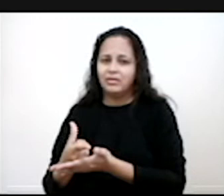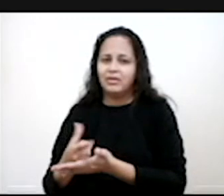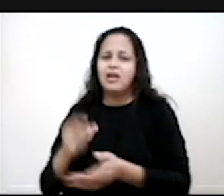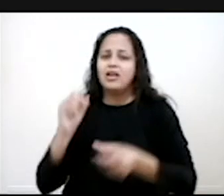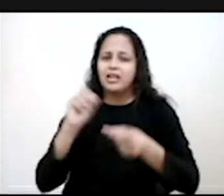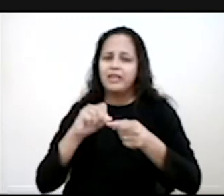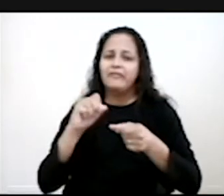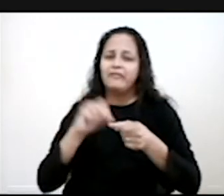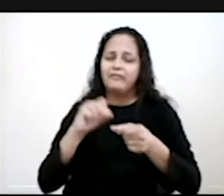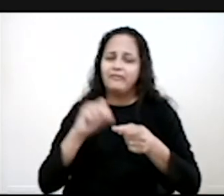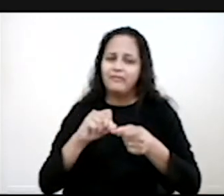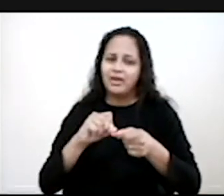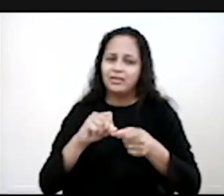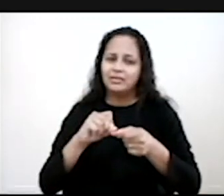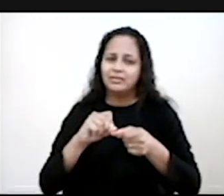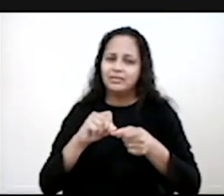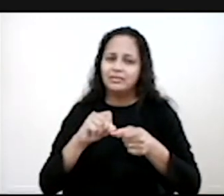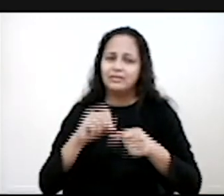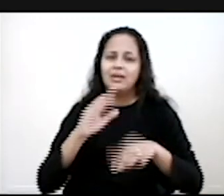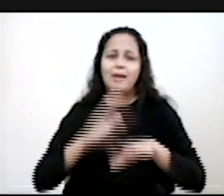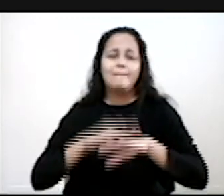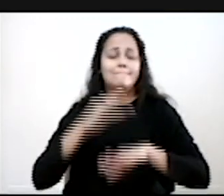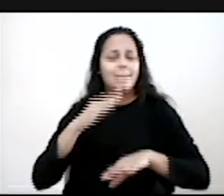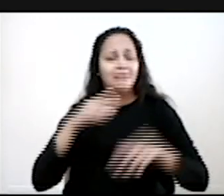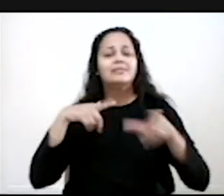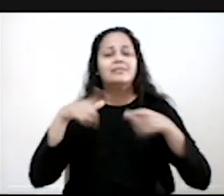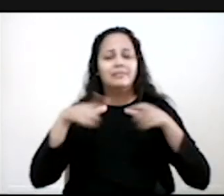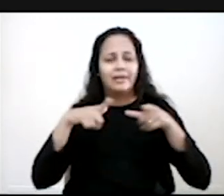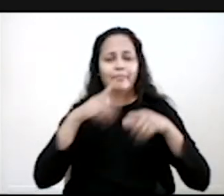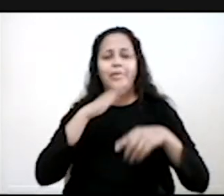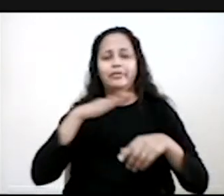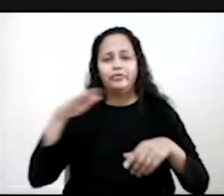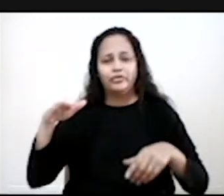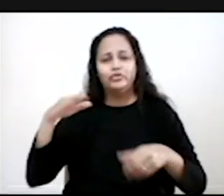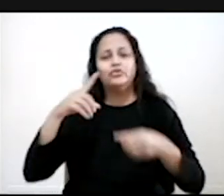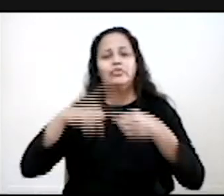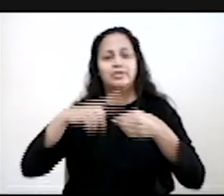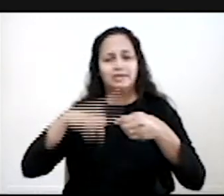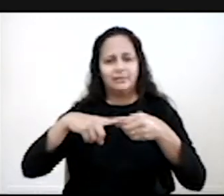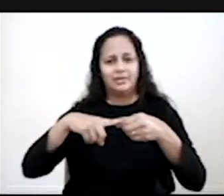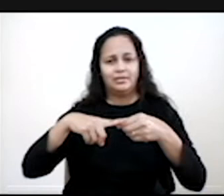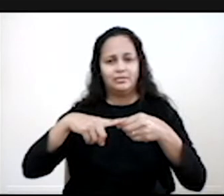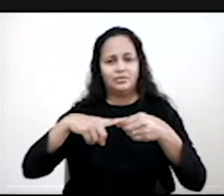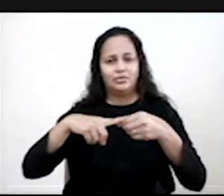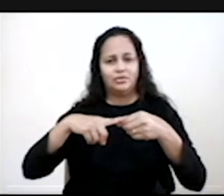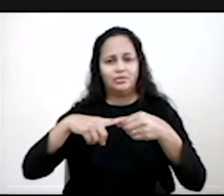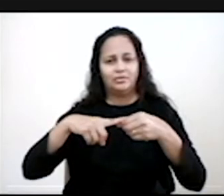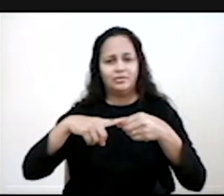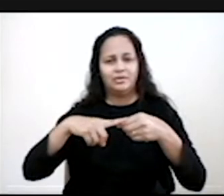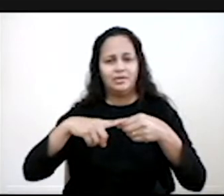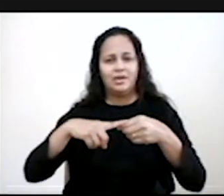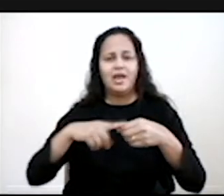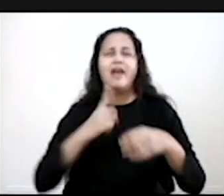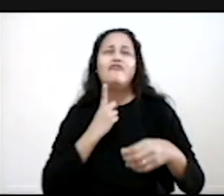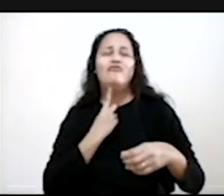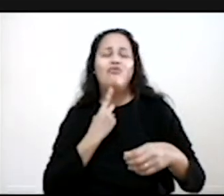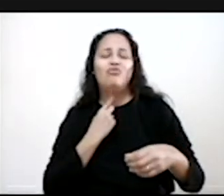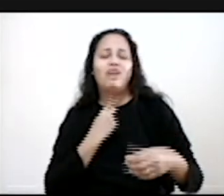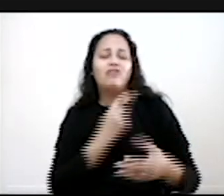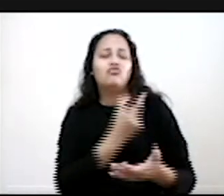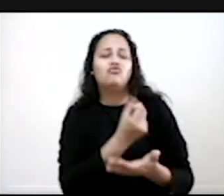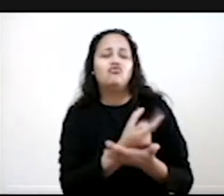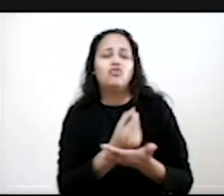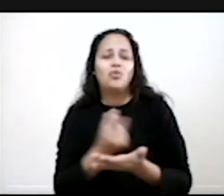Mas, é ele que faz com que haja mais trabalho infantil nas cidades. E o que é o consumismo? É a necessidade de